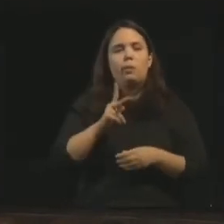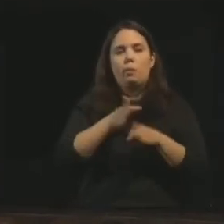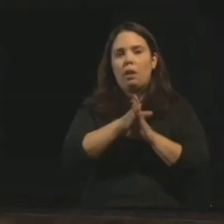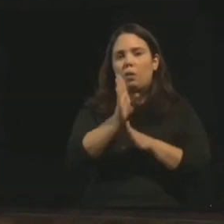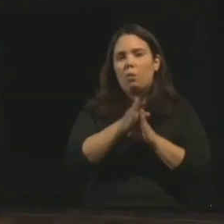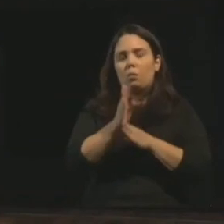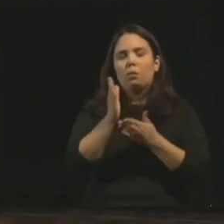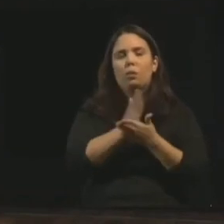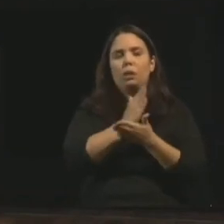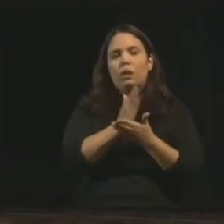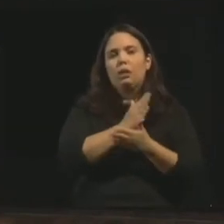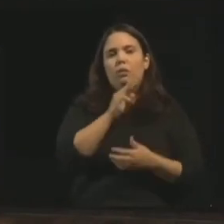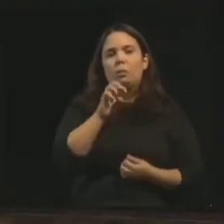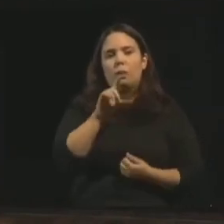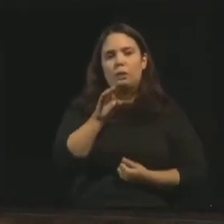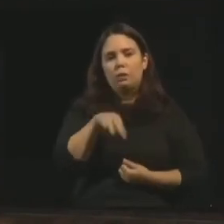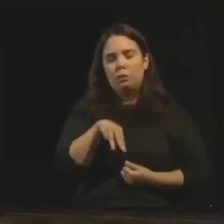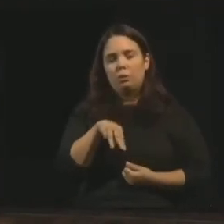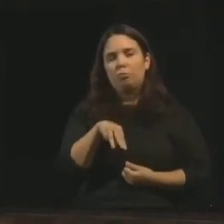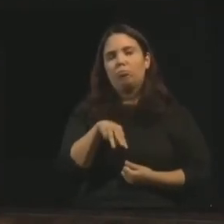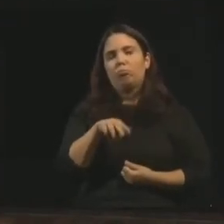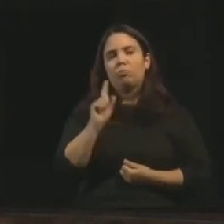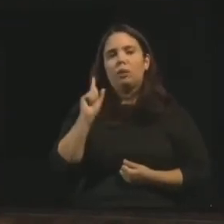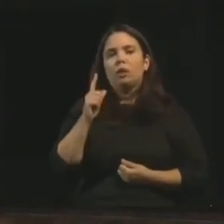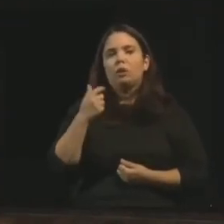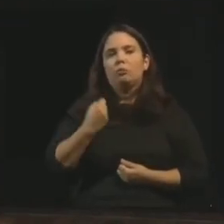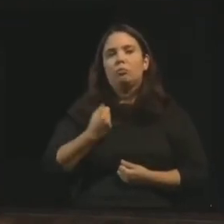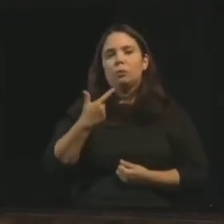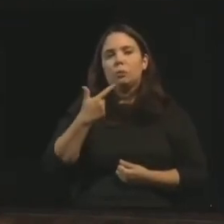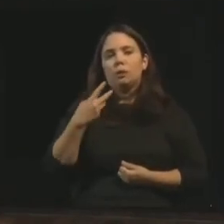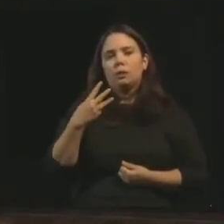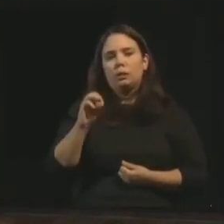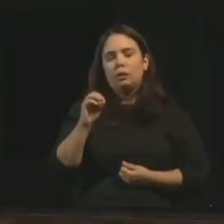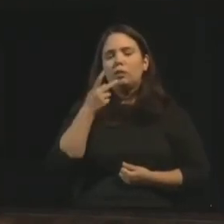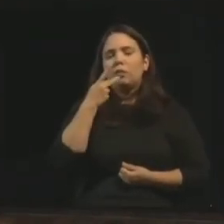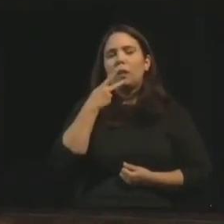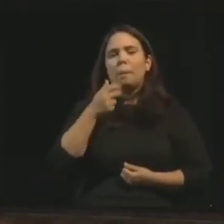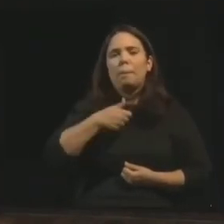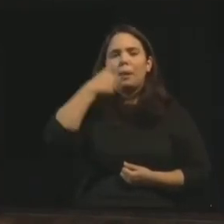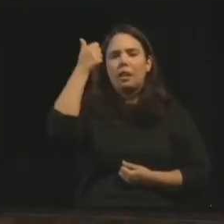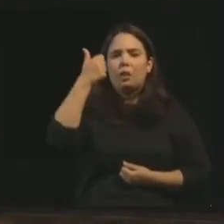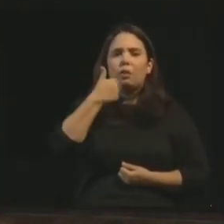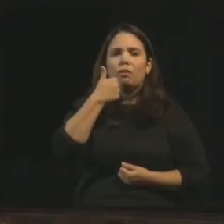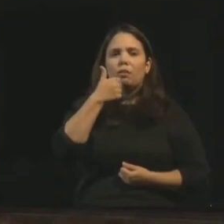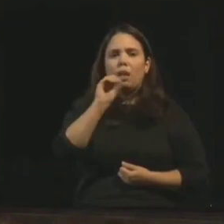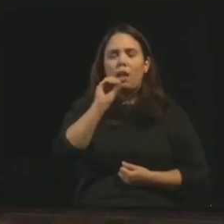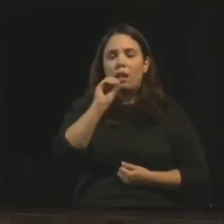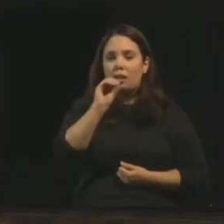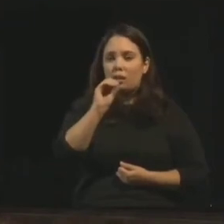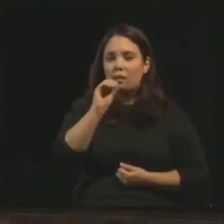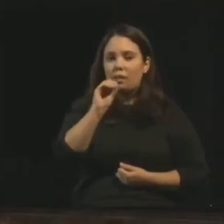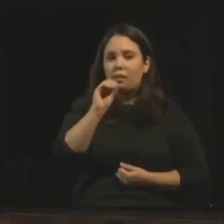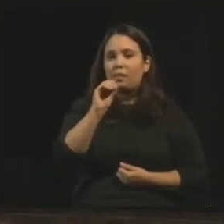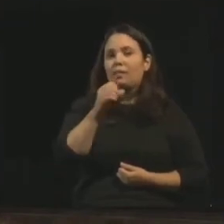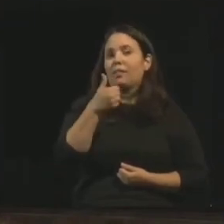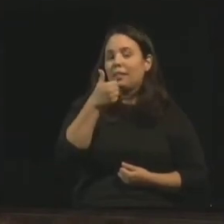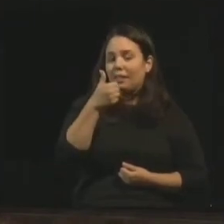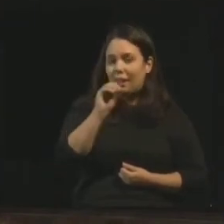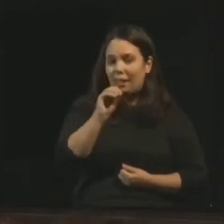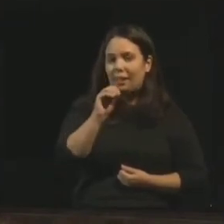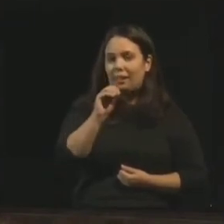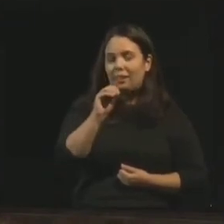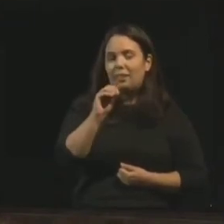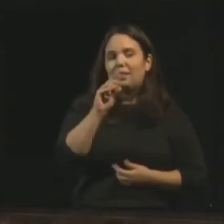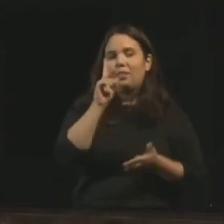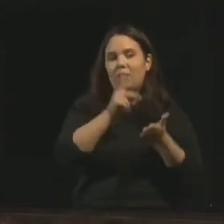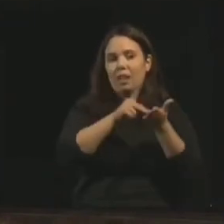no livro dos médiums, no item 230, que é melhor repelir dez verdades, é dez, pessoal, não é cem, não noventa e nove, é nove não,